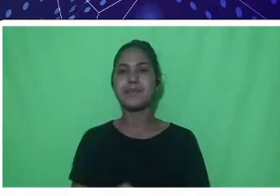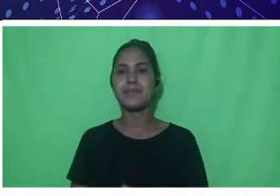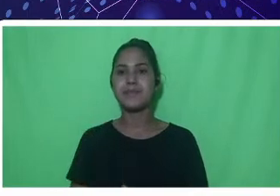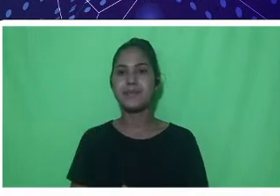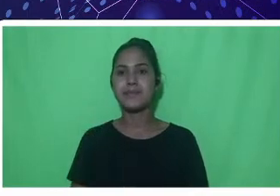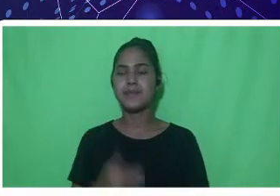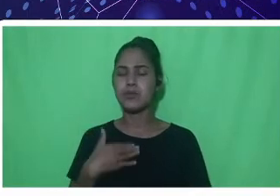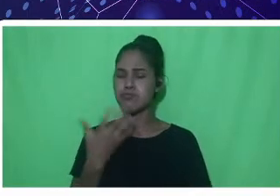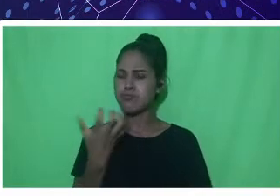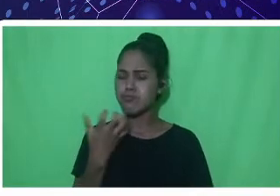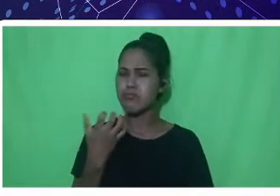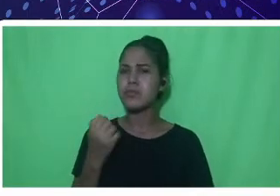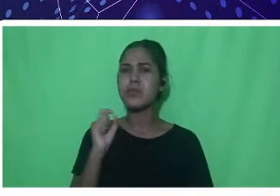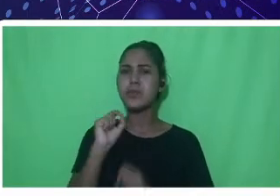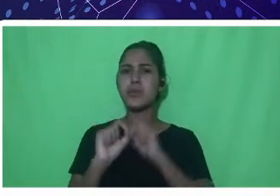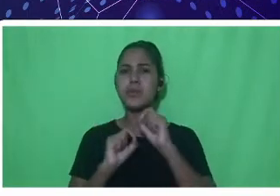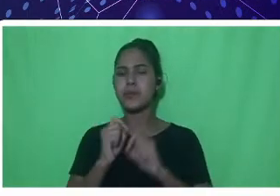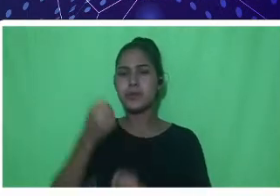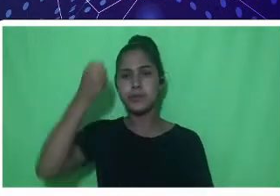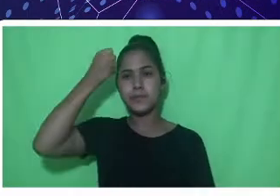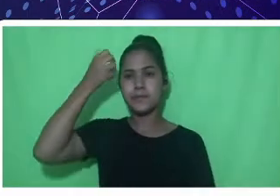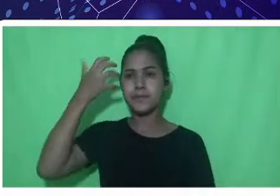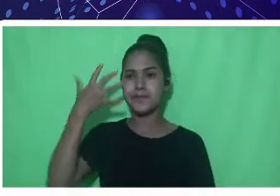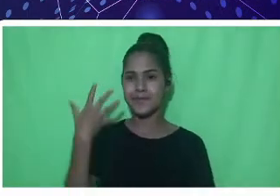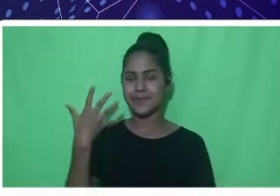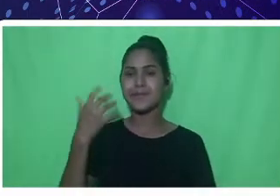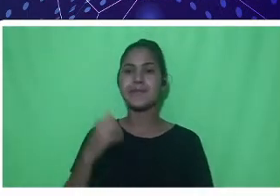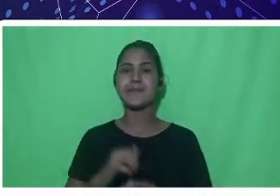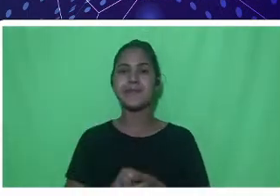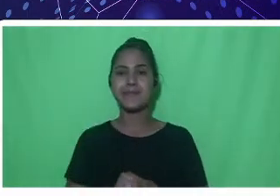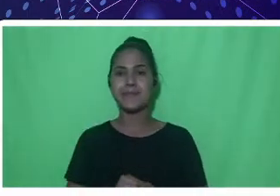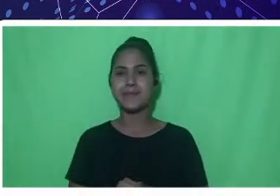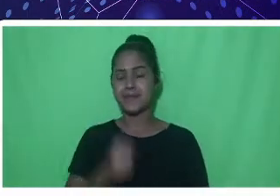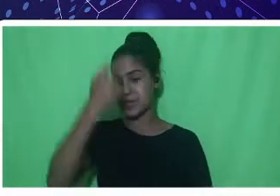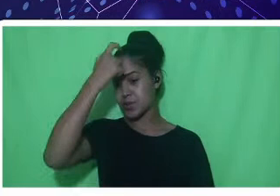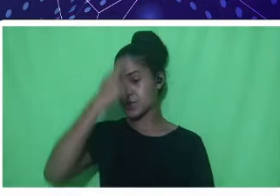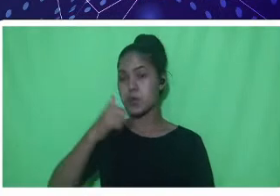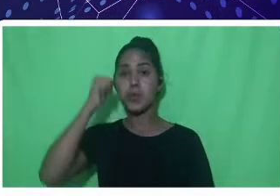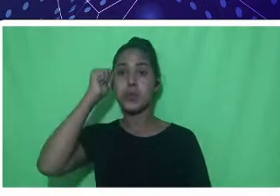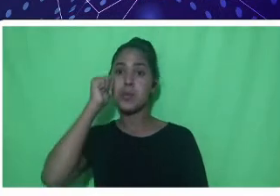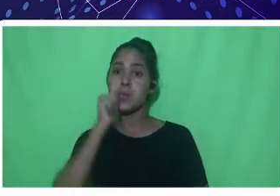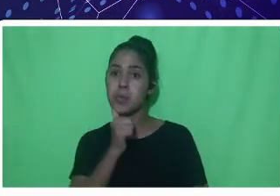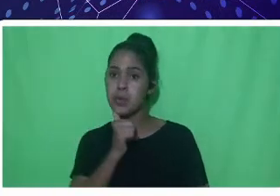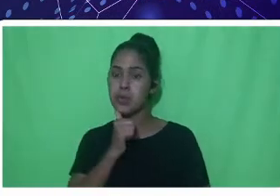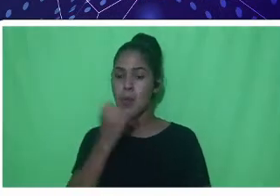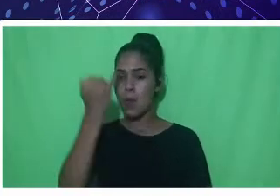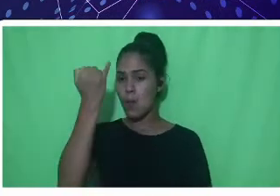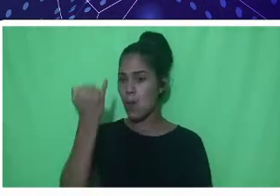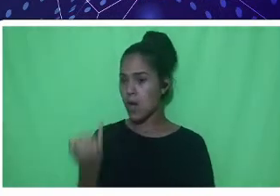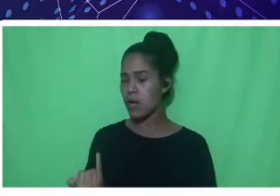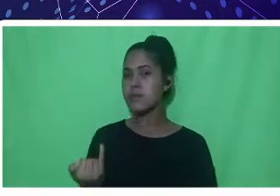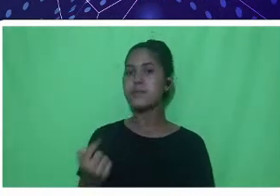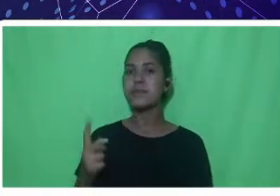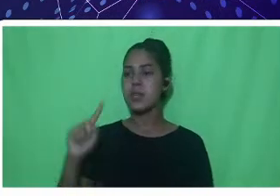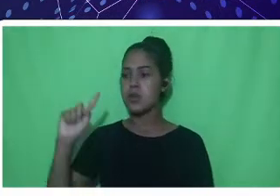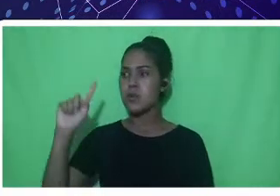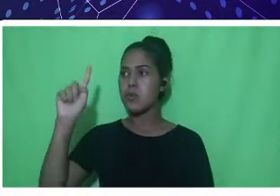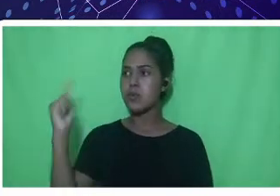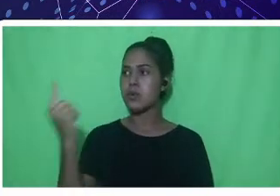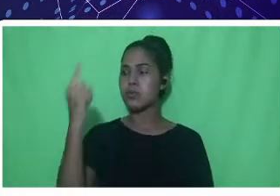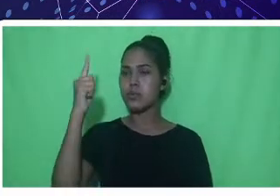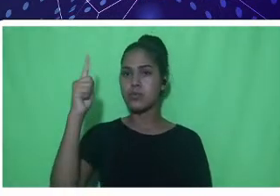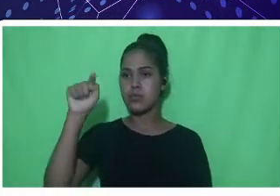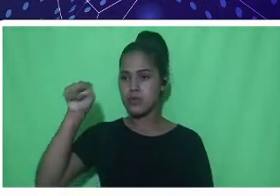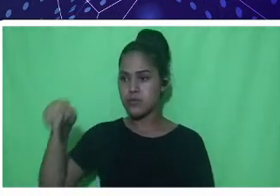de realizar a minha autodescrição. Olá, sou uma mulher magra, que tem 1,57m de altura.